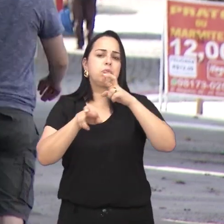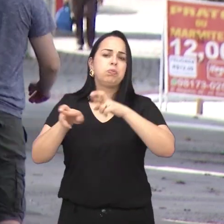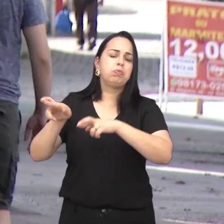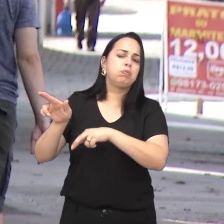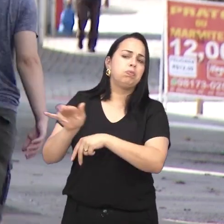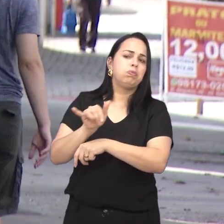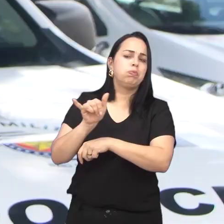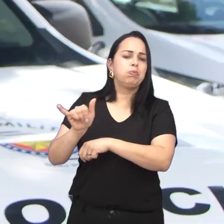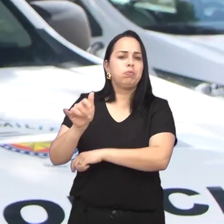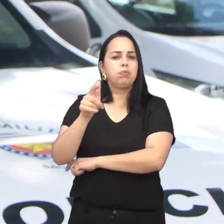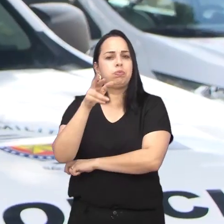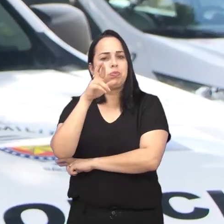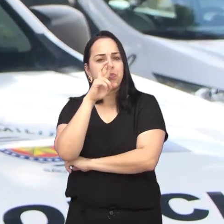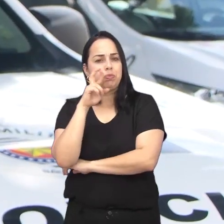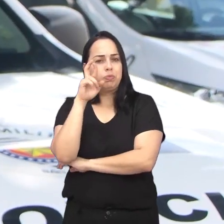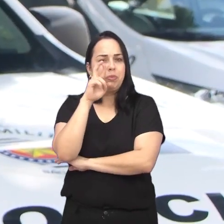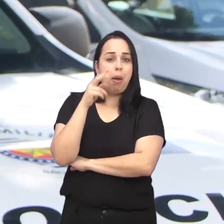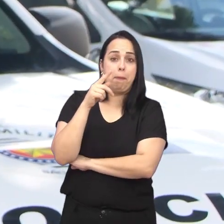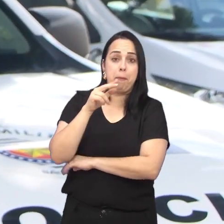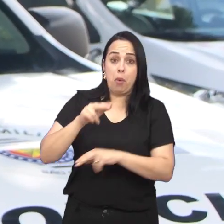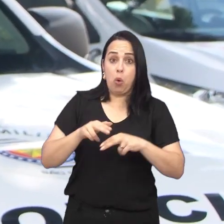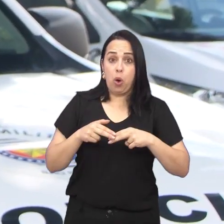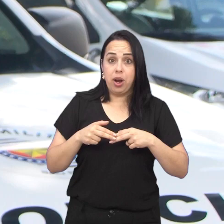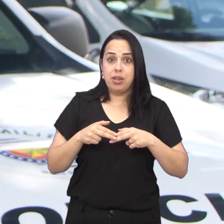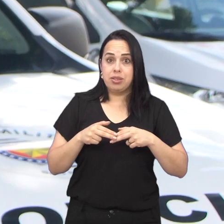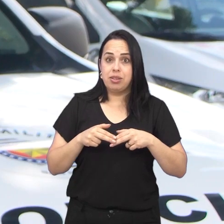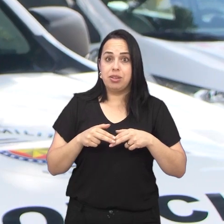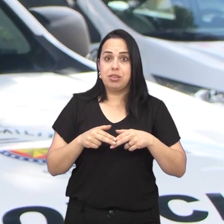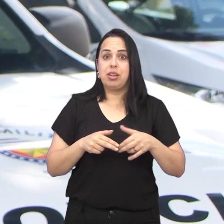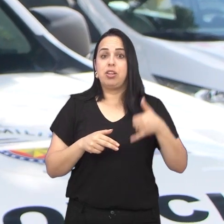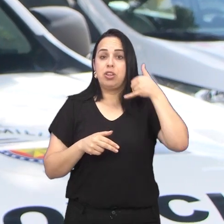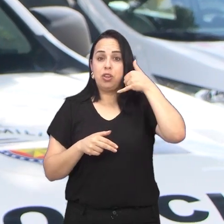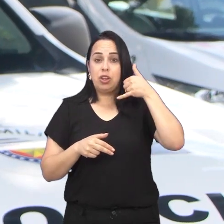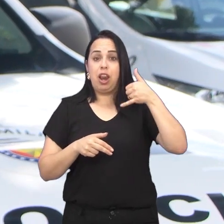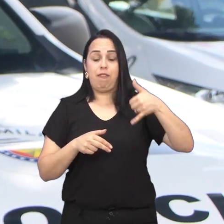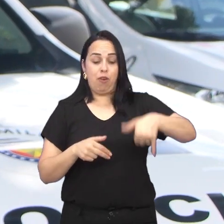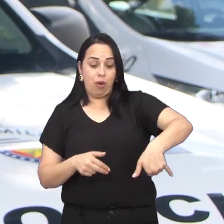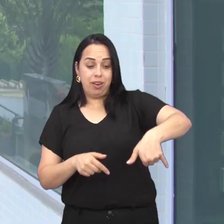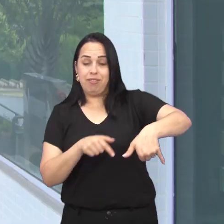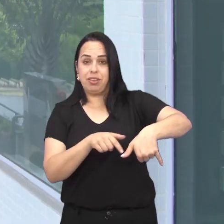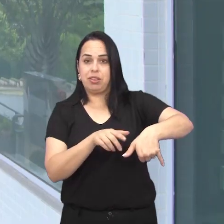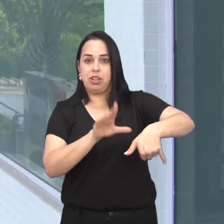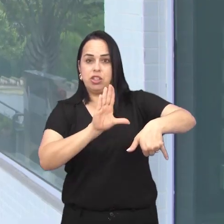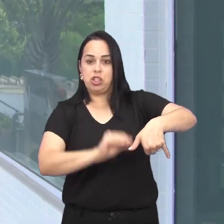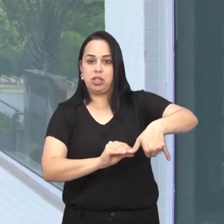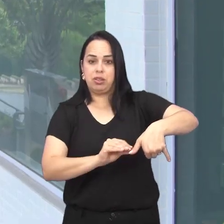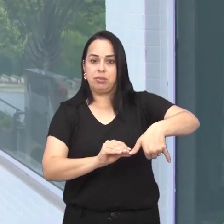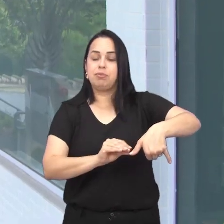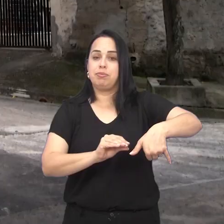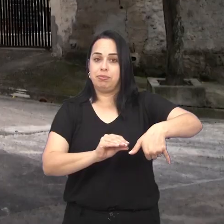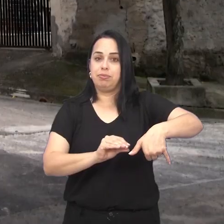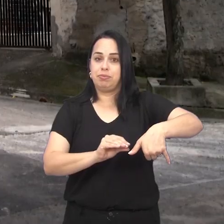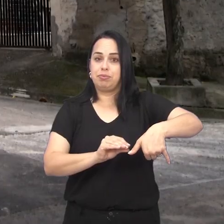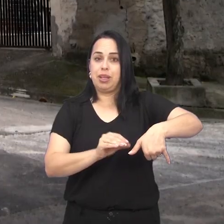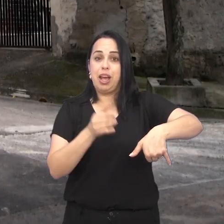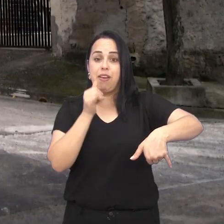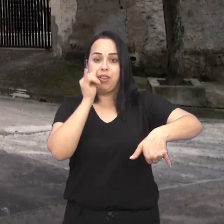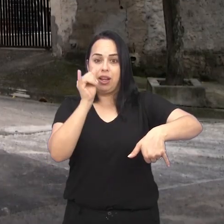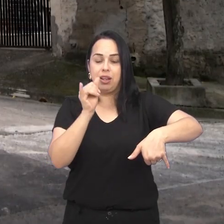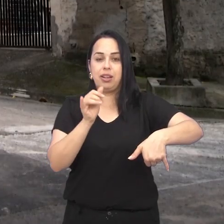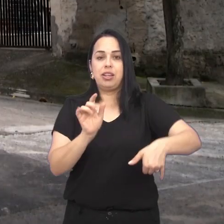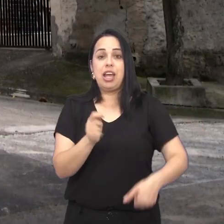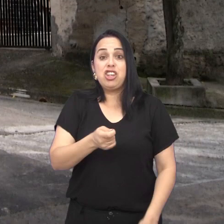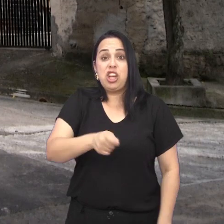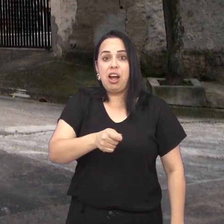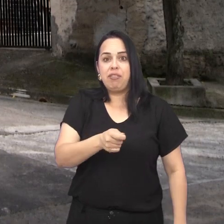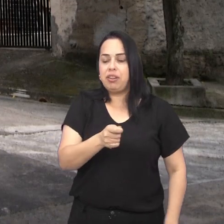diversas maneiras. Assim, o tenente recomenda desligar telefones fixos e interfones e deixar as